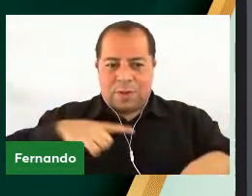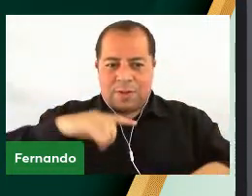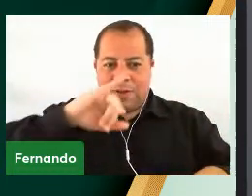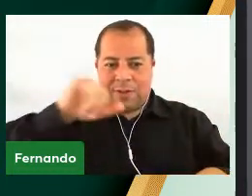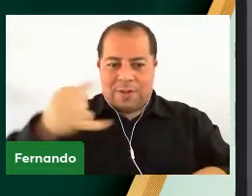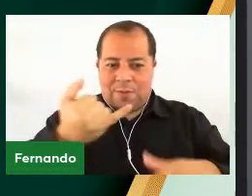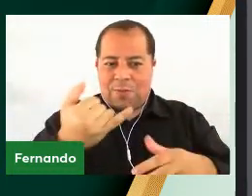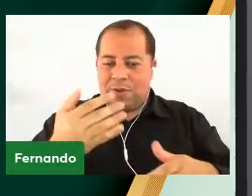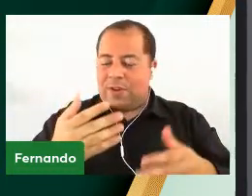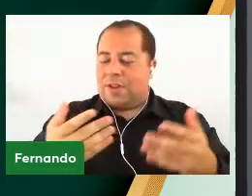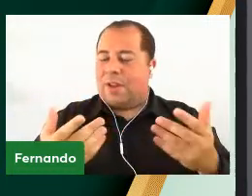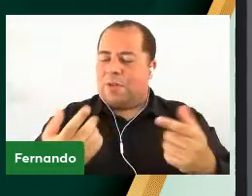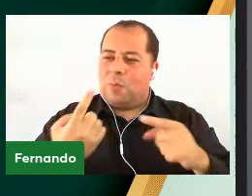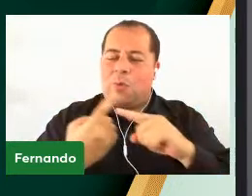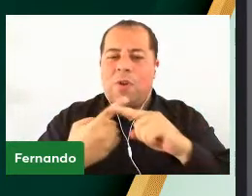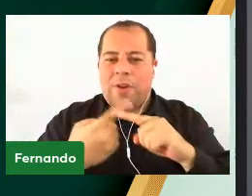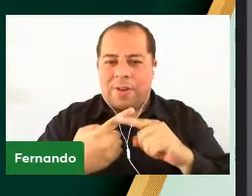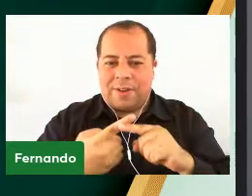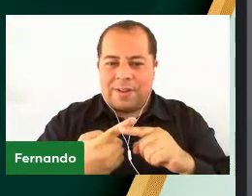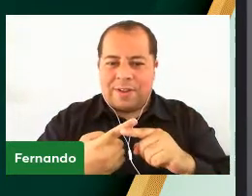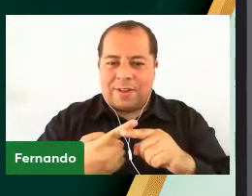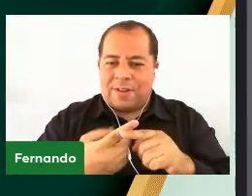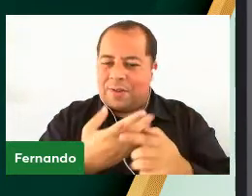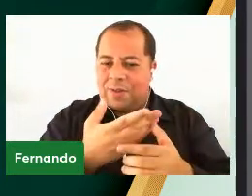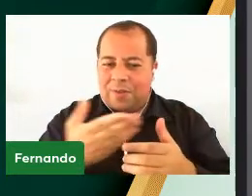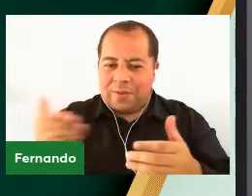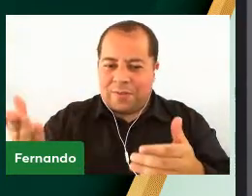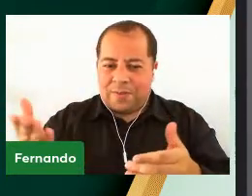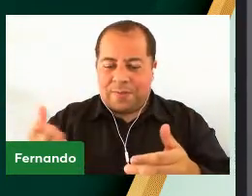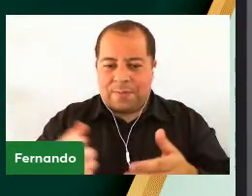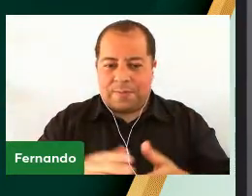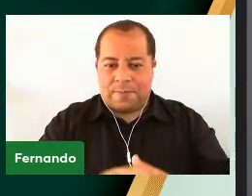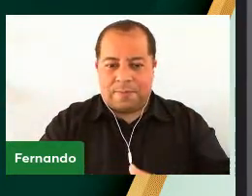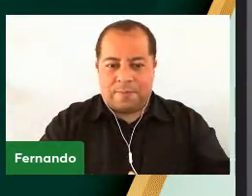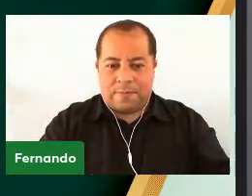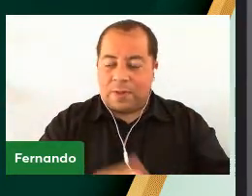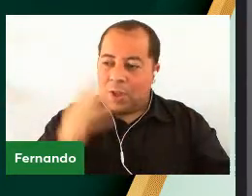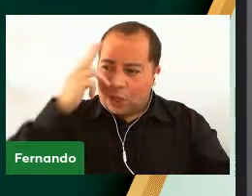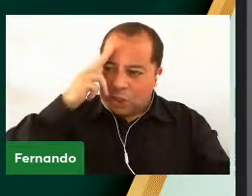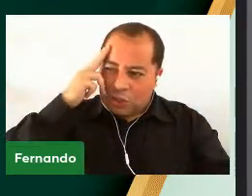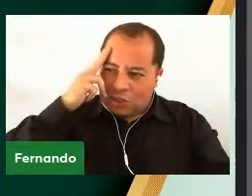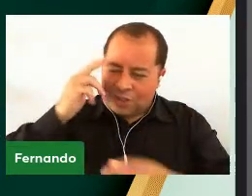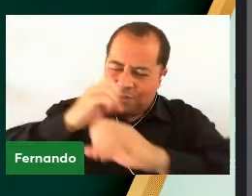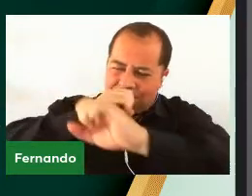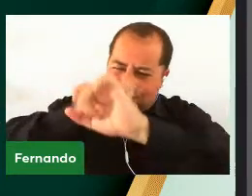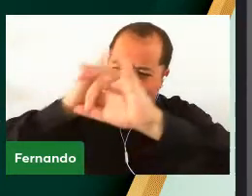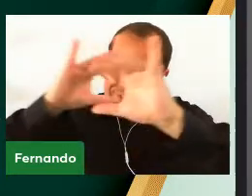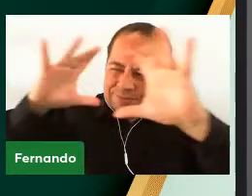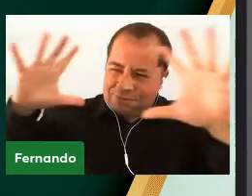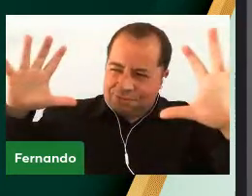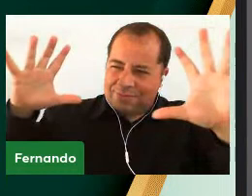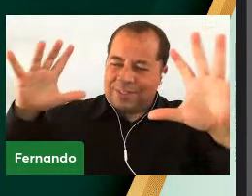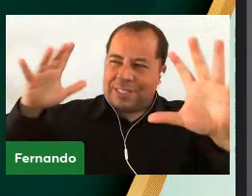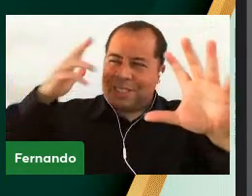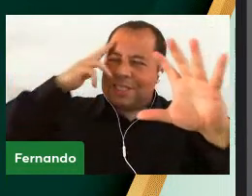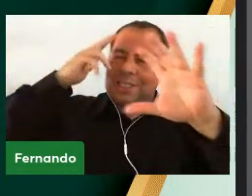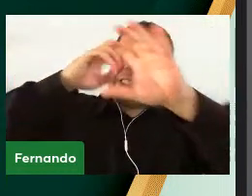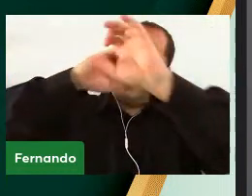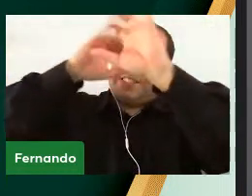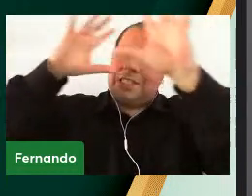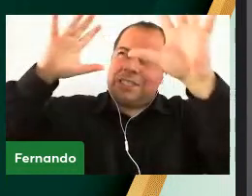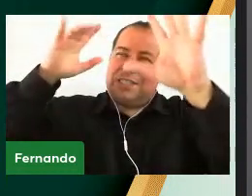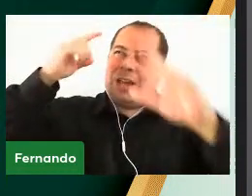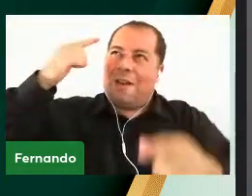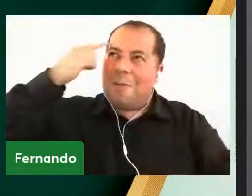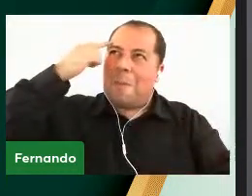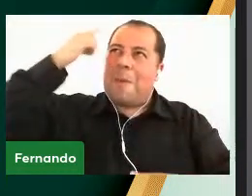Porque a gente está aqui vendo O sonho de vocês Que bateu um dia Na mente